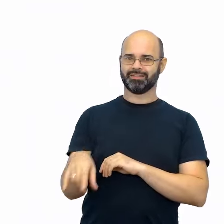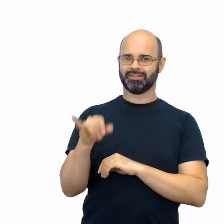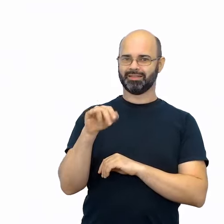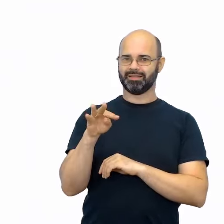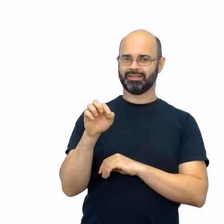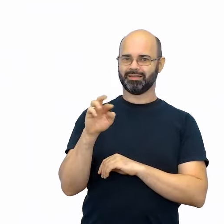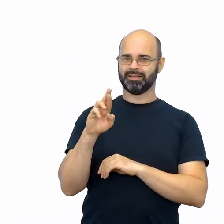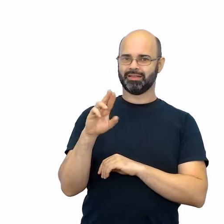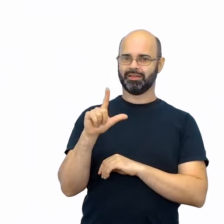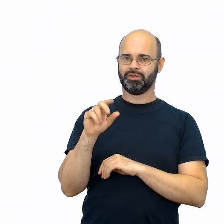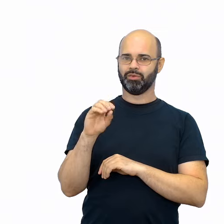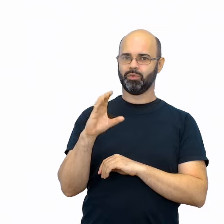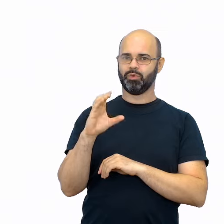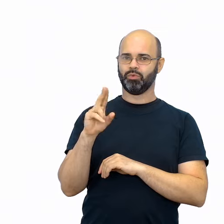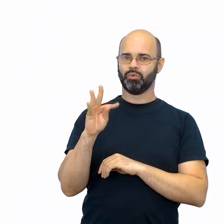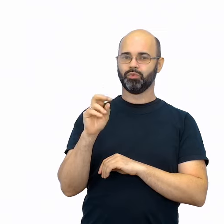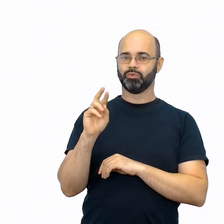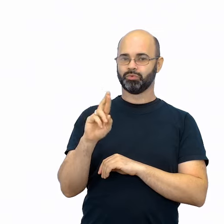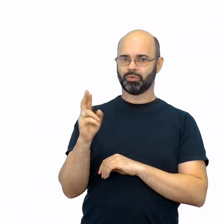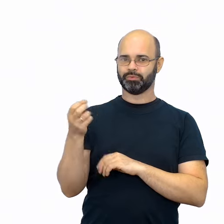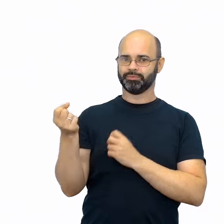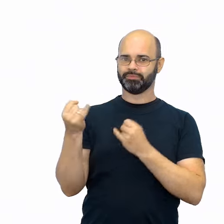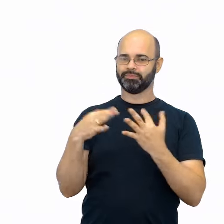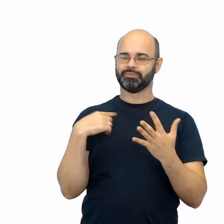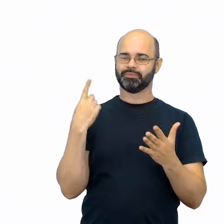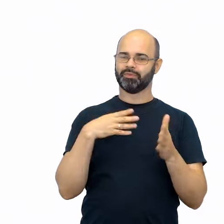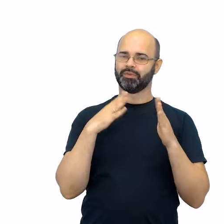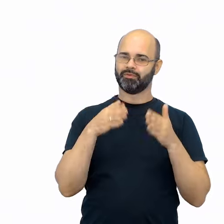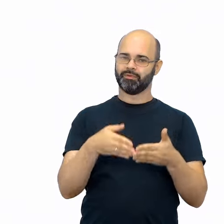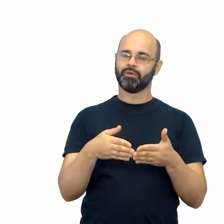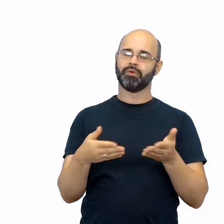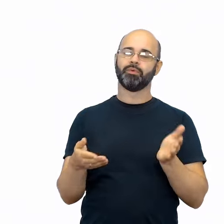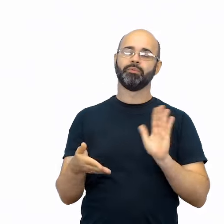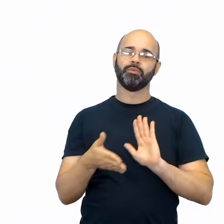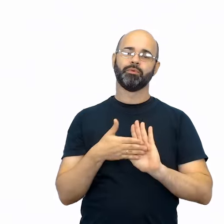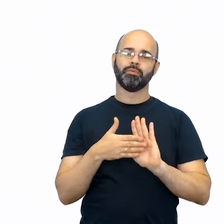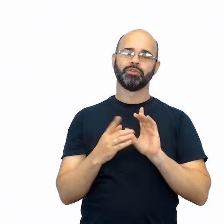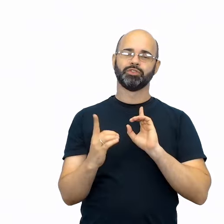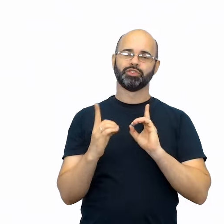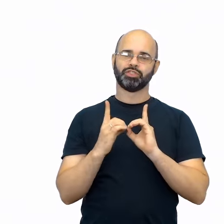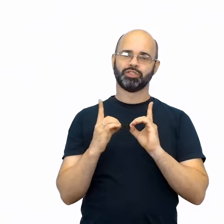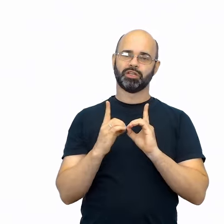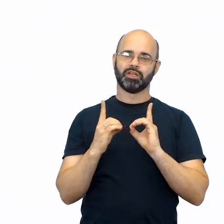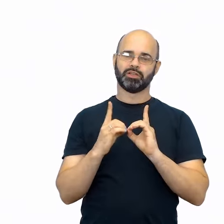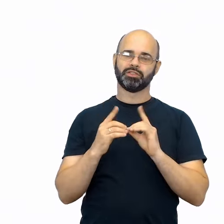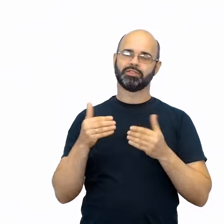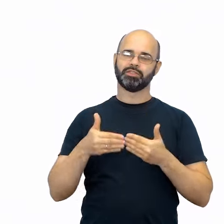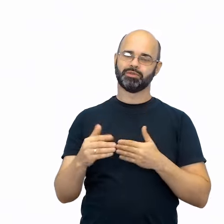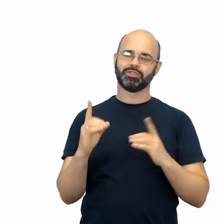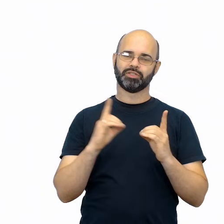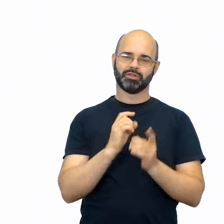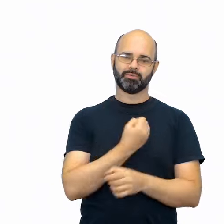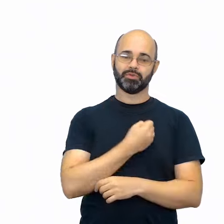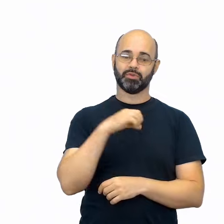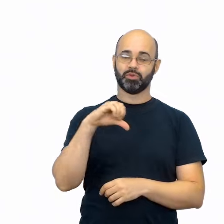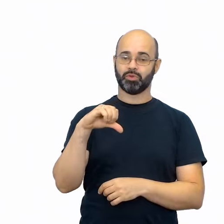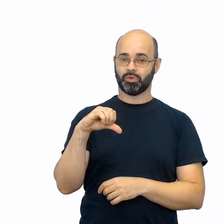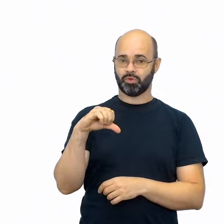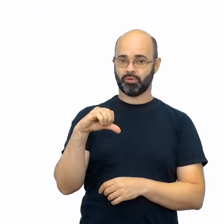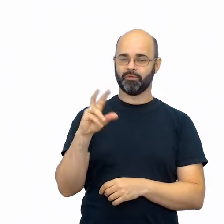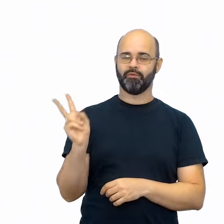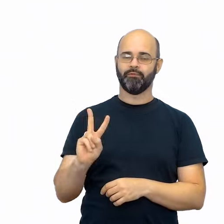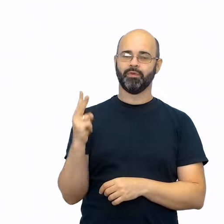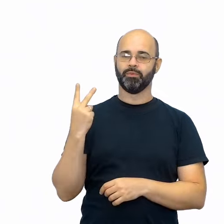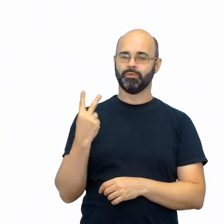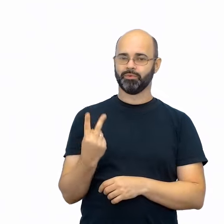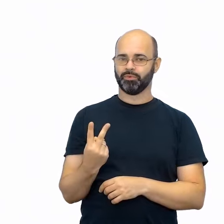e esse será o nosso foco. Identificar a proposta didática das sequências didáticas 9 do volume